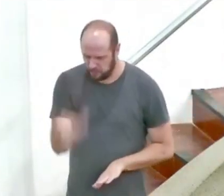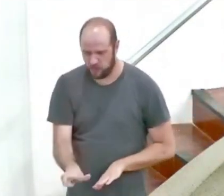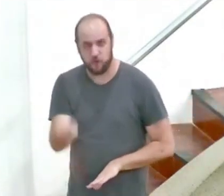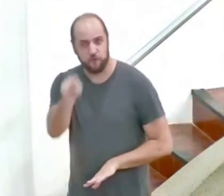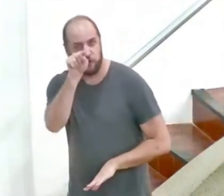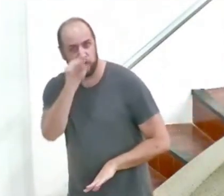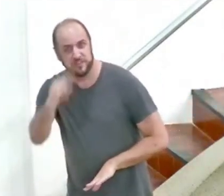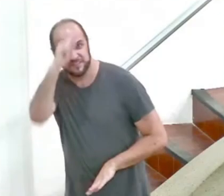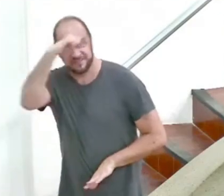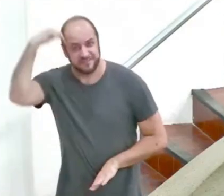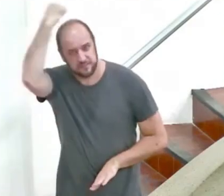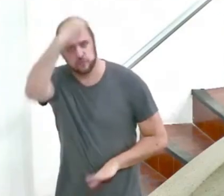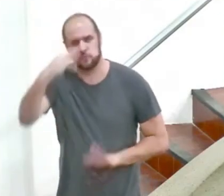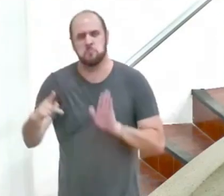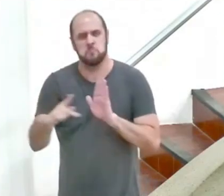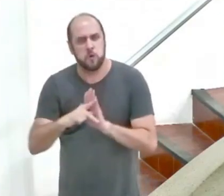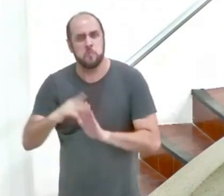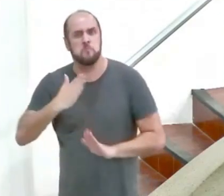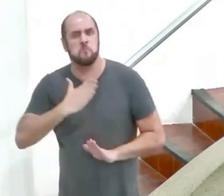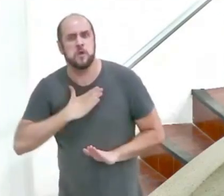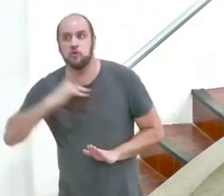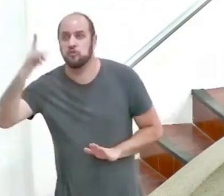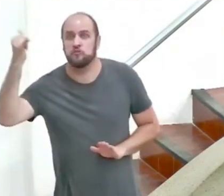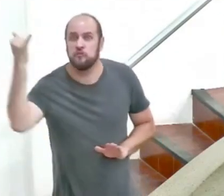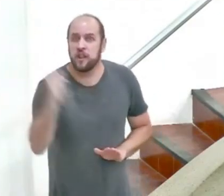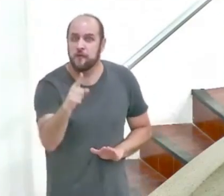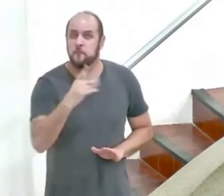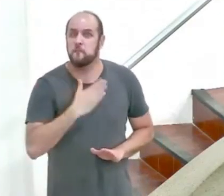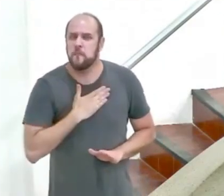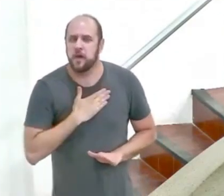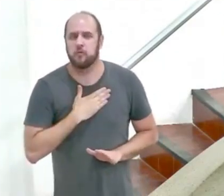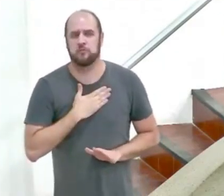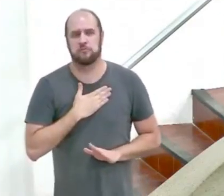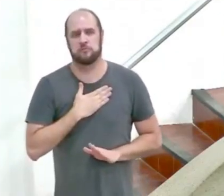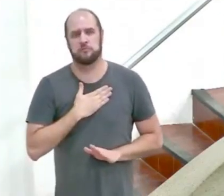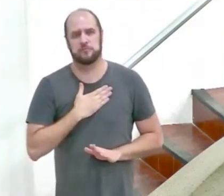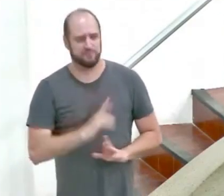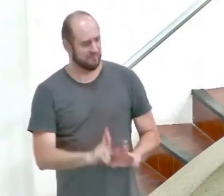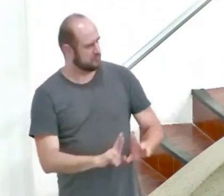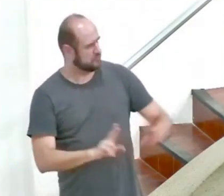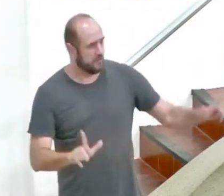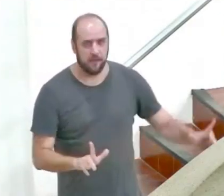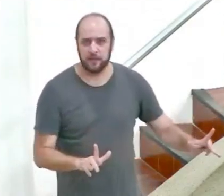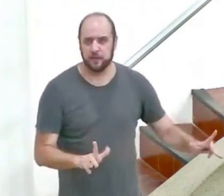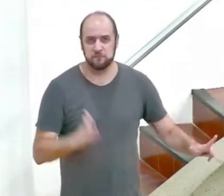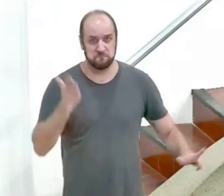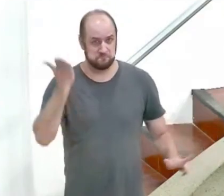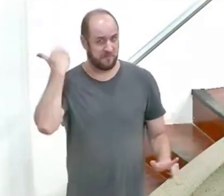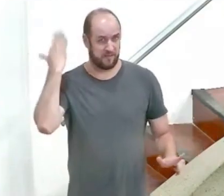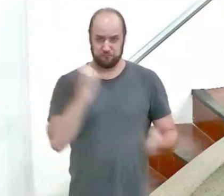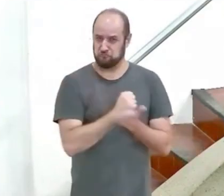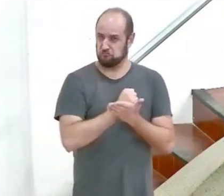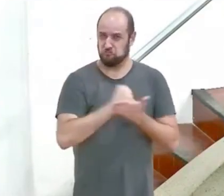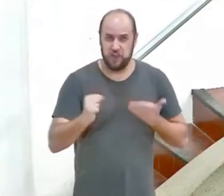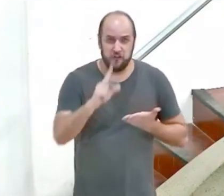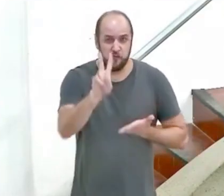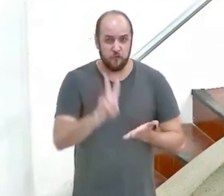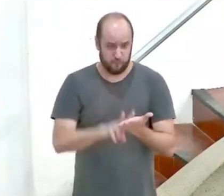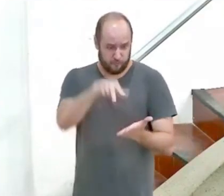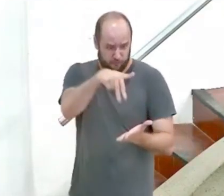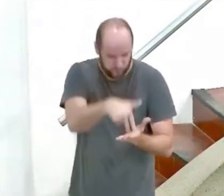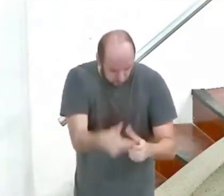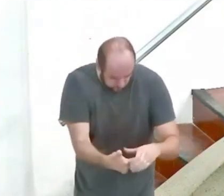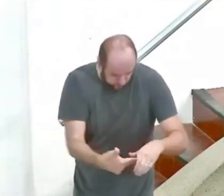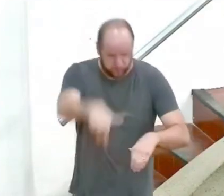você pertence a mim você é distinto do mundo você não é mais quem você era você foi ressuscitado dentre os